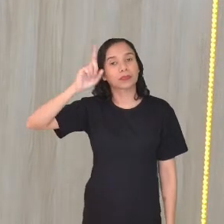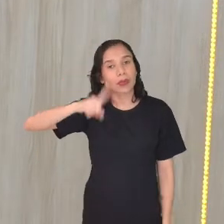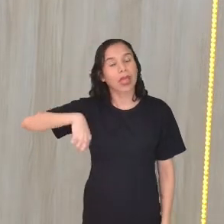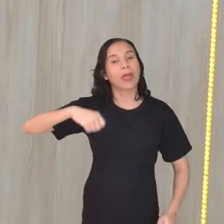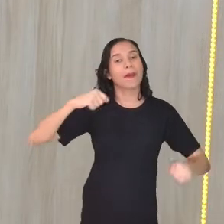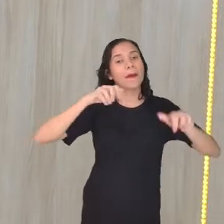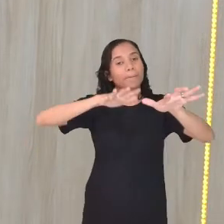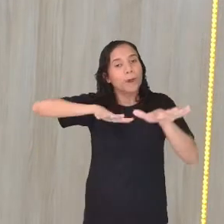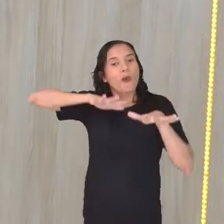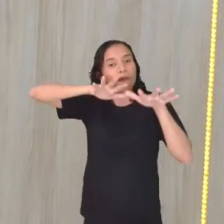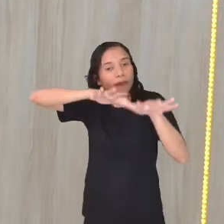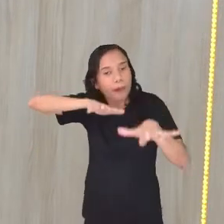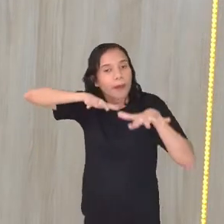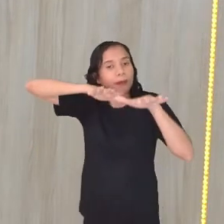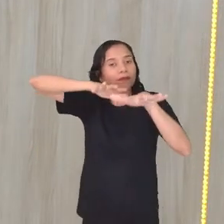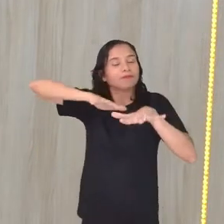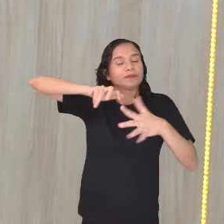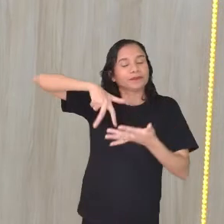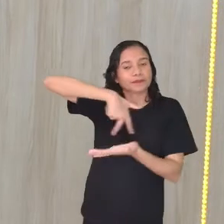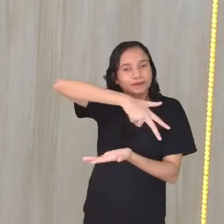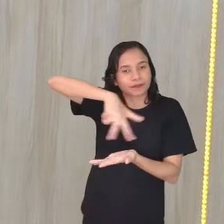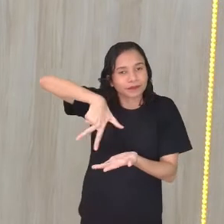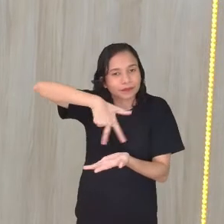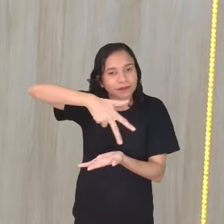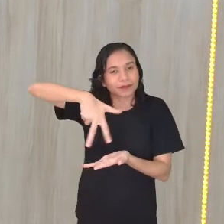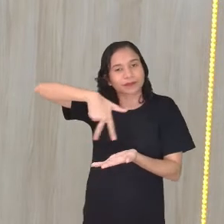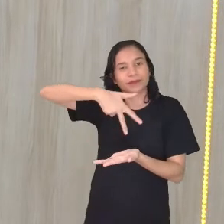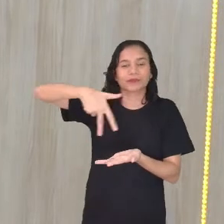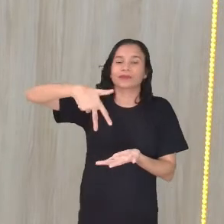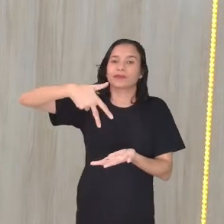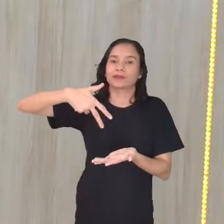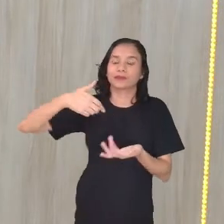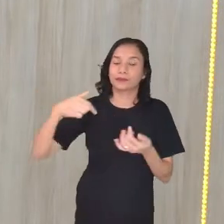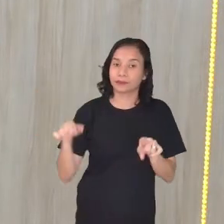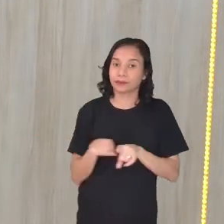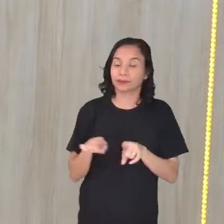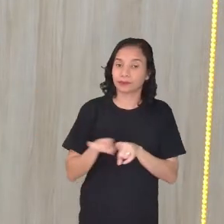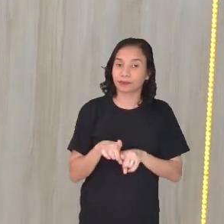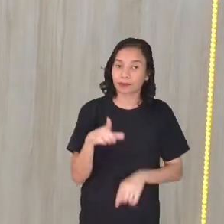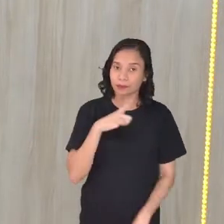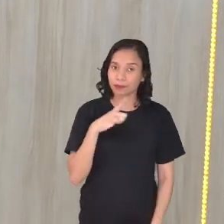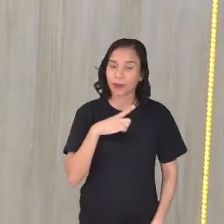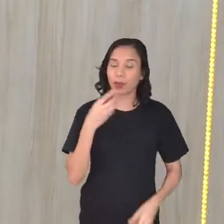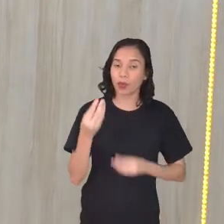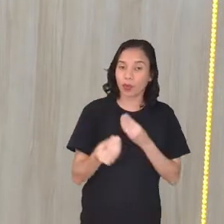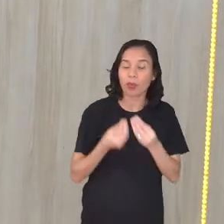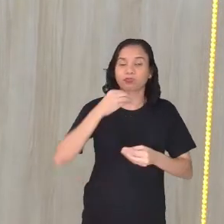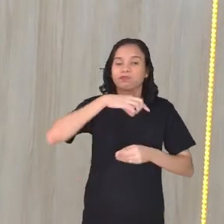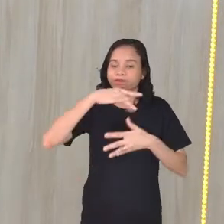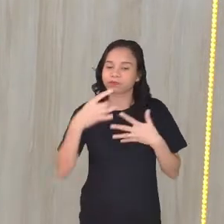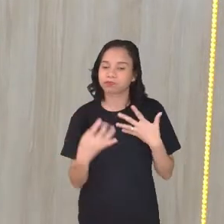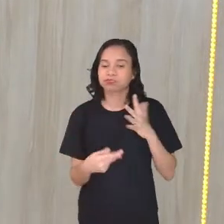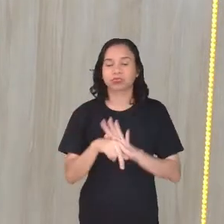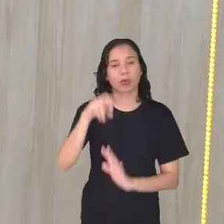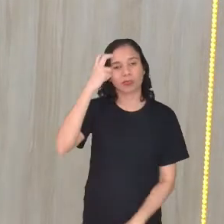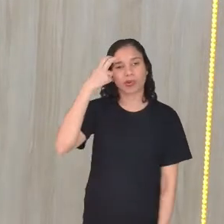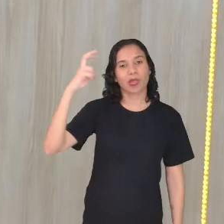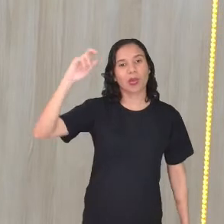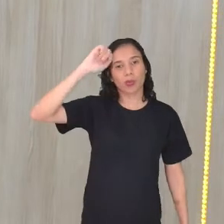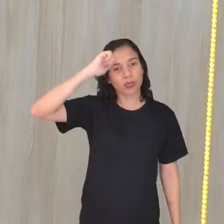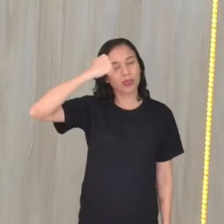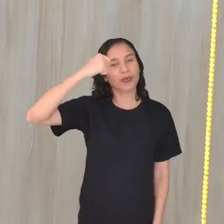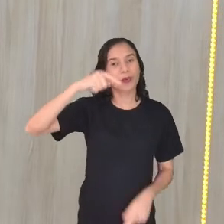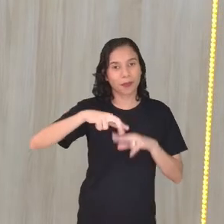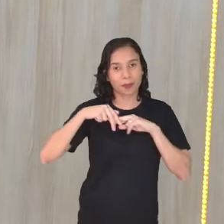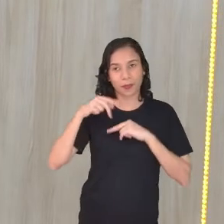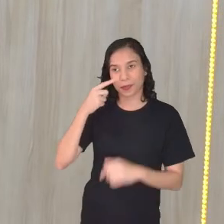São movimentos, né? Danças que trazem essa questão da cultura negra. Então, o